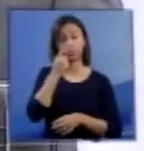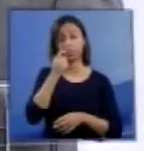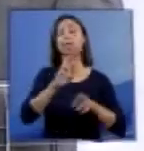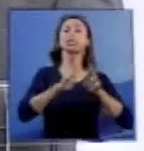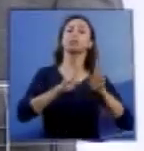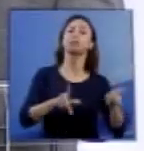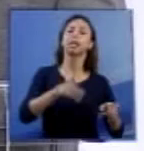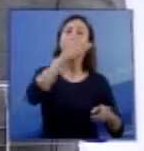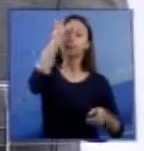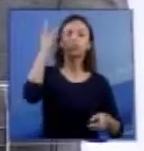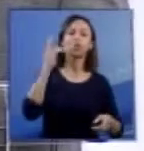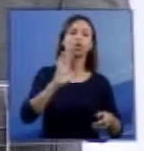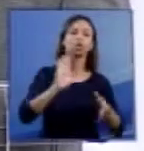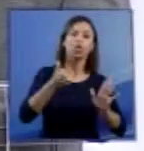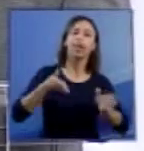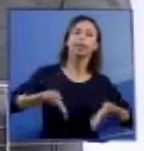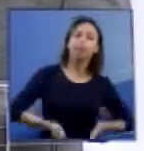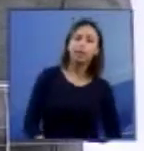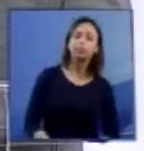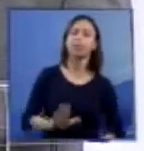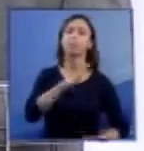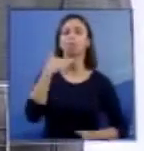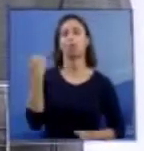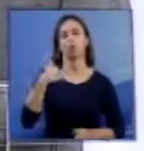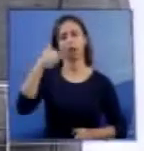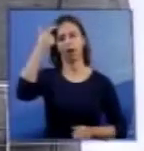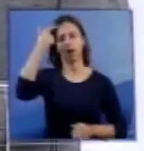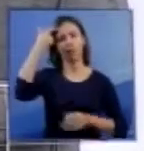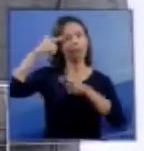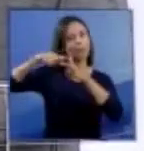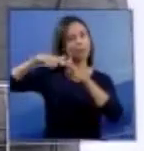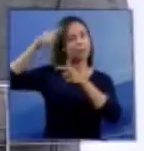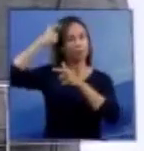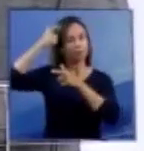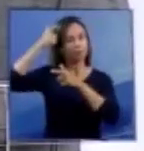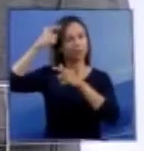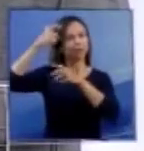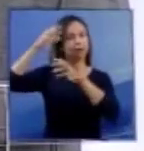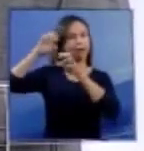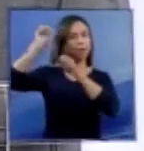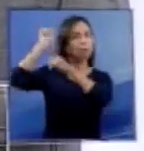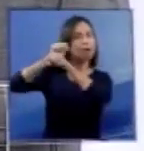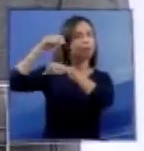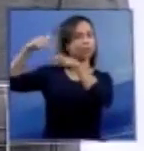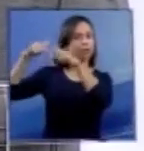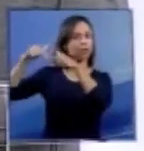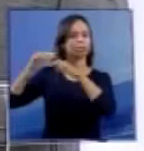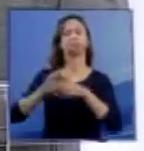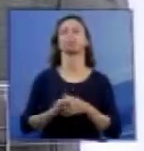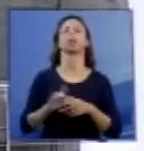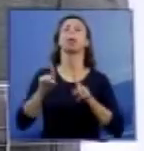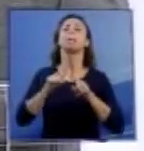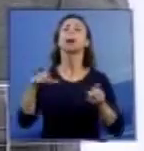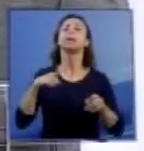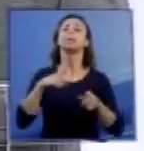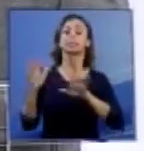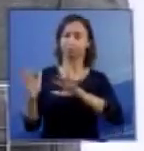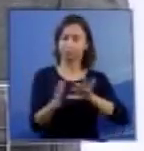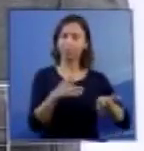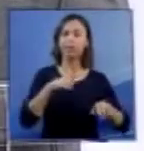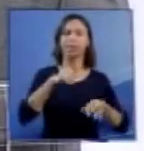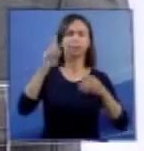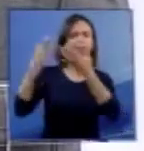internacionais sobre o assunto. É o caso, por exemplo, dos estudos do Comitê Nacional de Bioética da